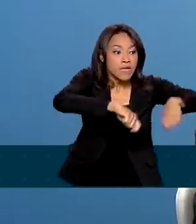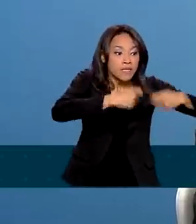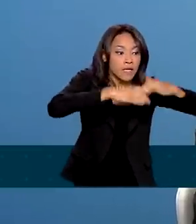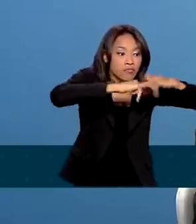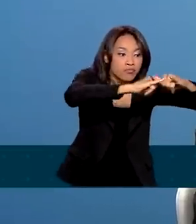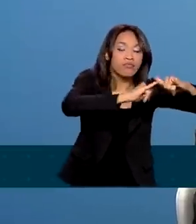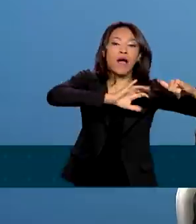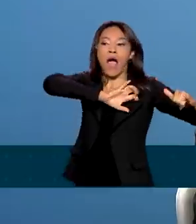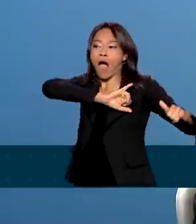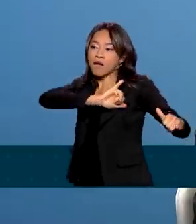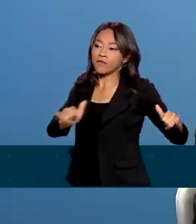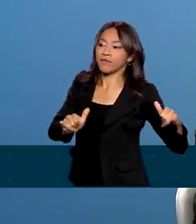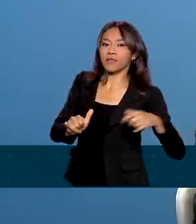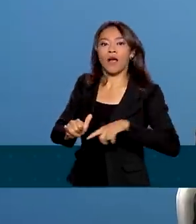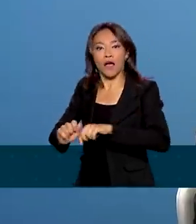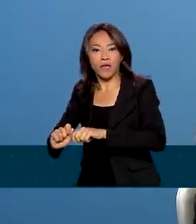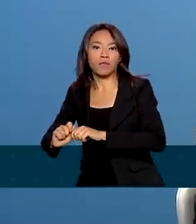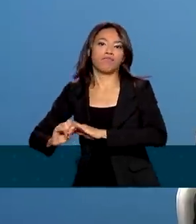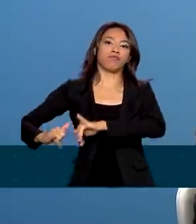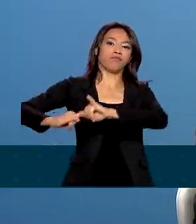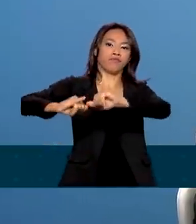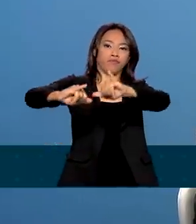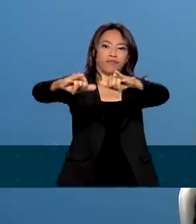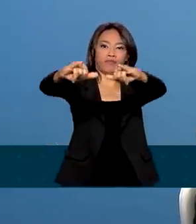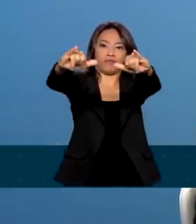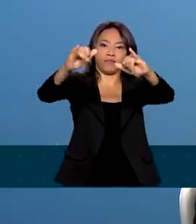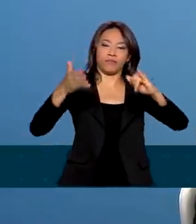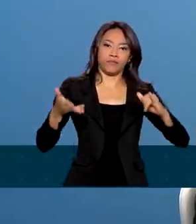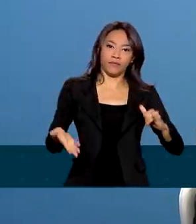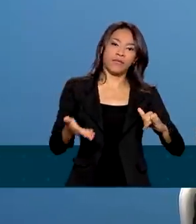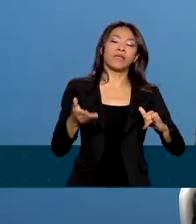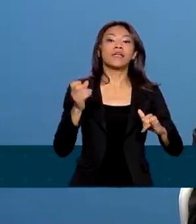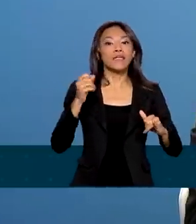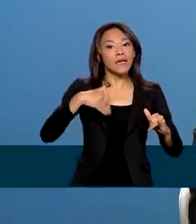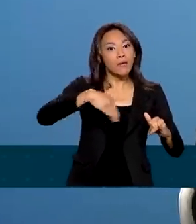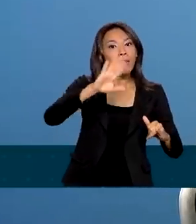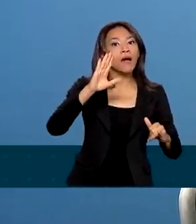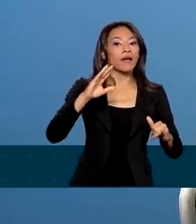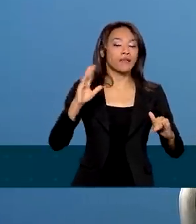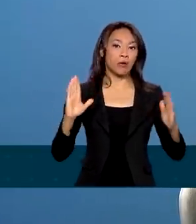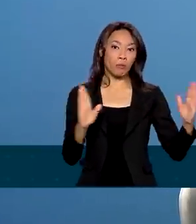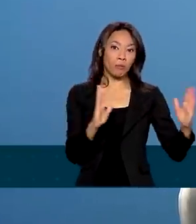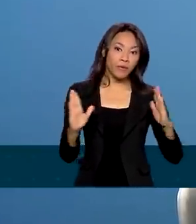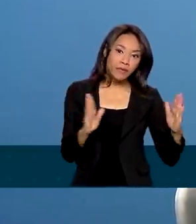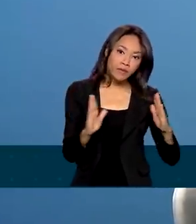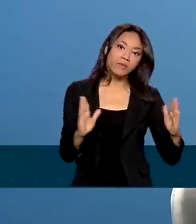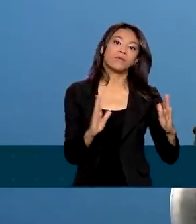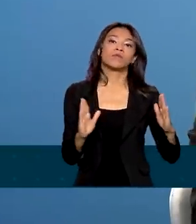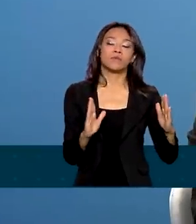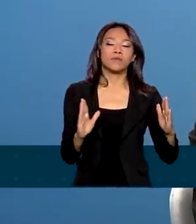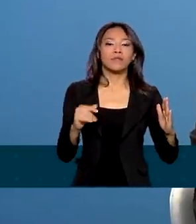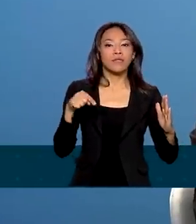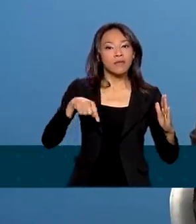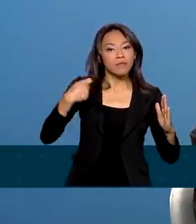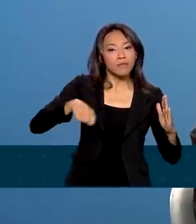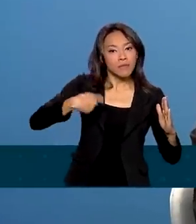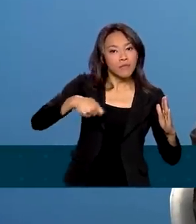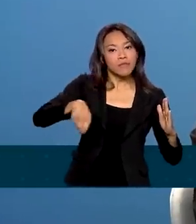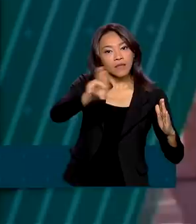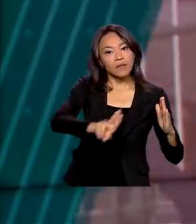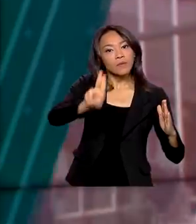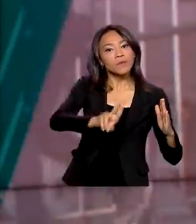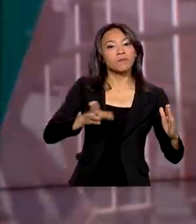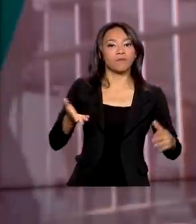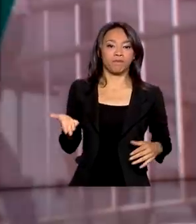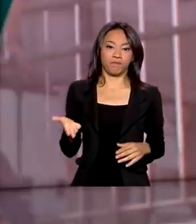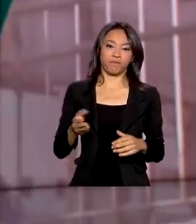momentos, naquelas horas, naqueles momentos mais, digamos assim, de baixa da geração renovável e de alta da demanda.